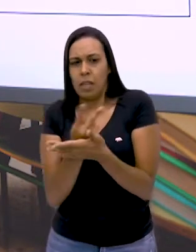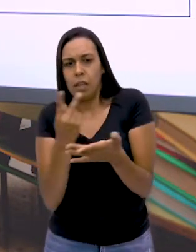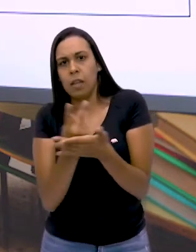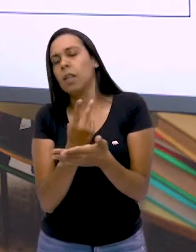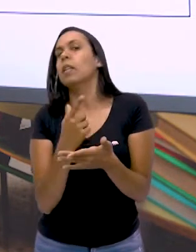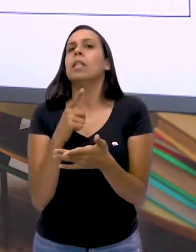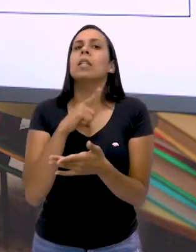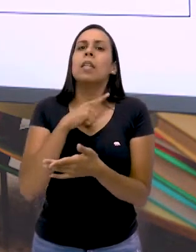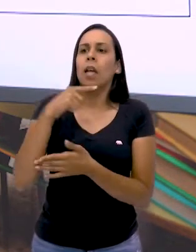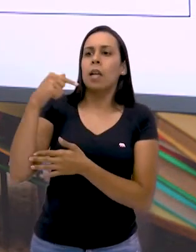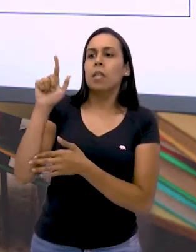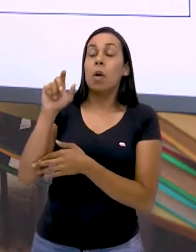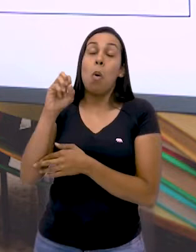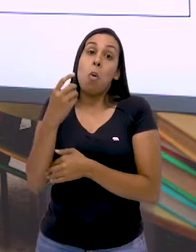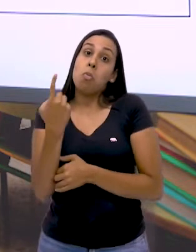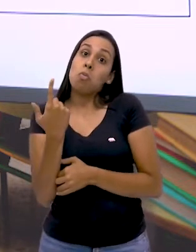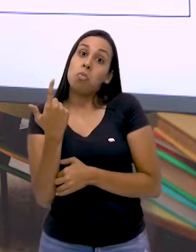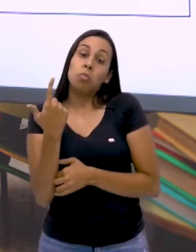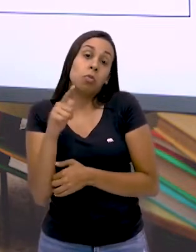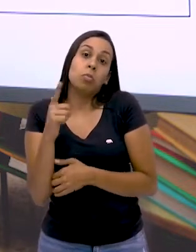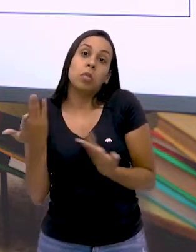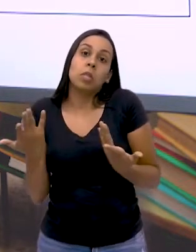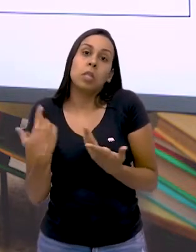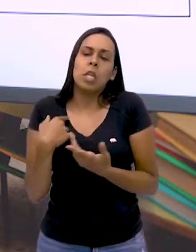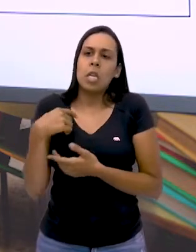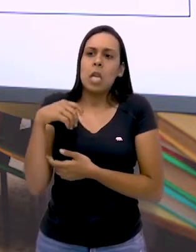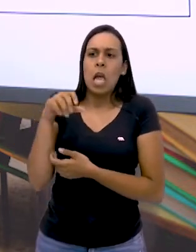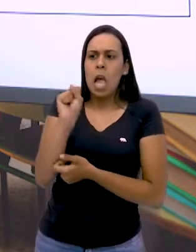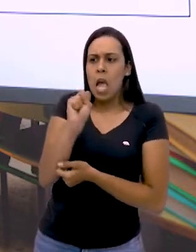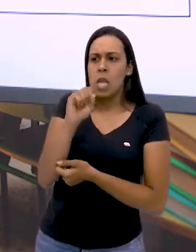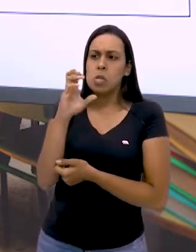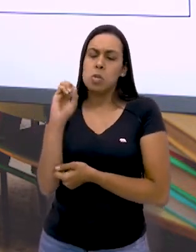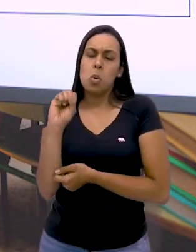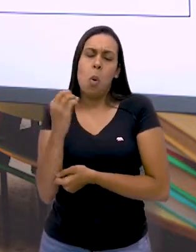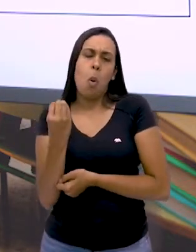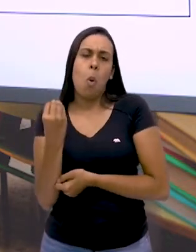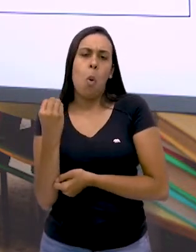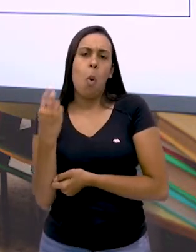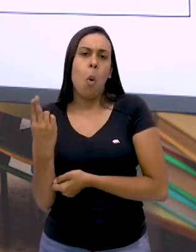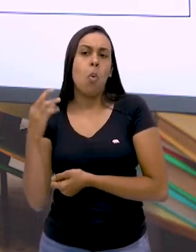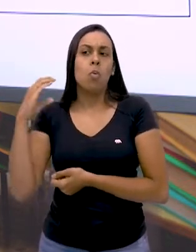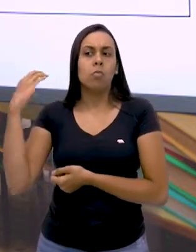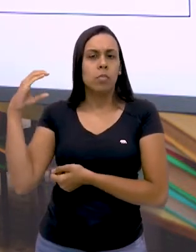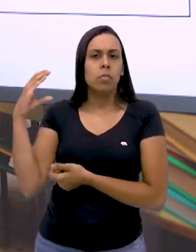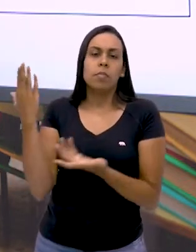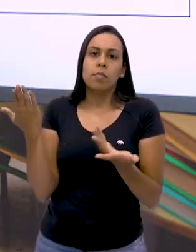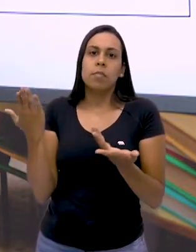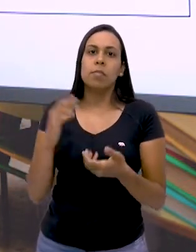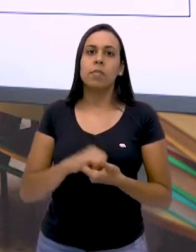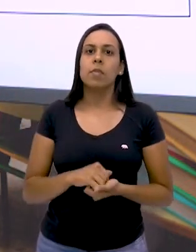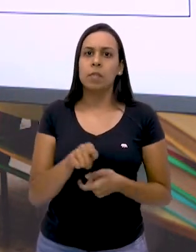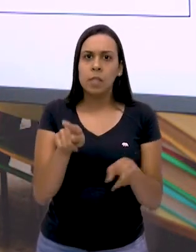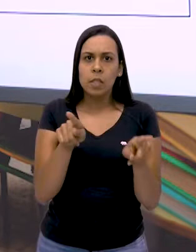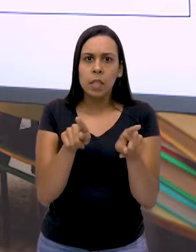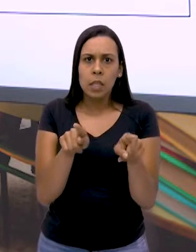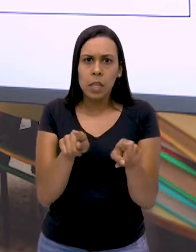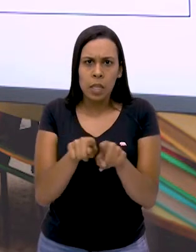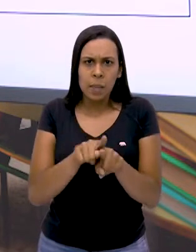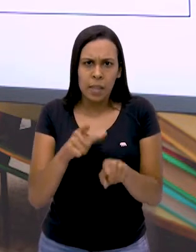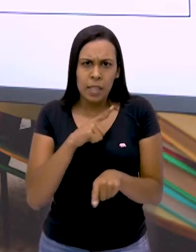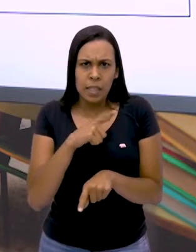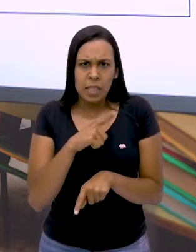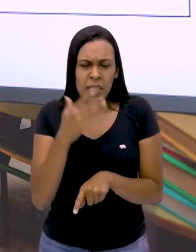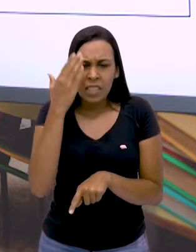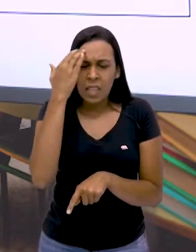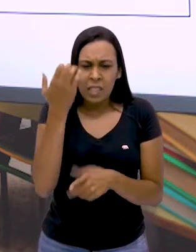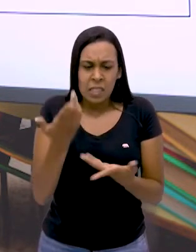acento ou não, se escrevia com S ou com C cedilha. Você também tem essa dúvida